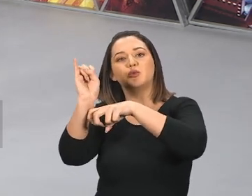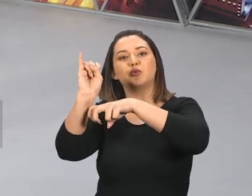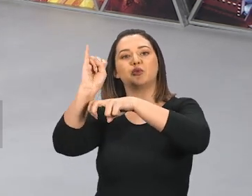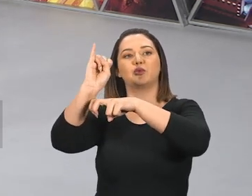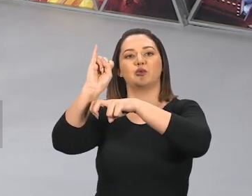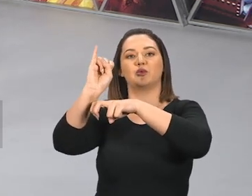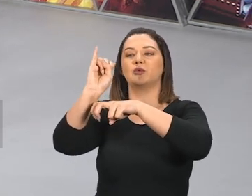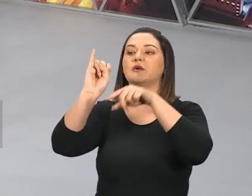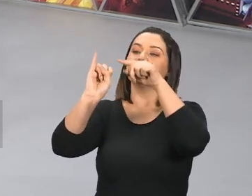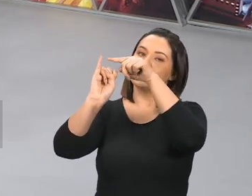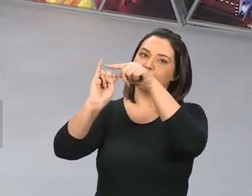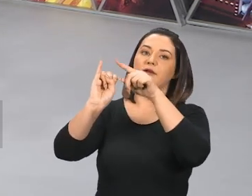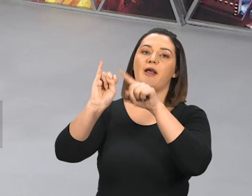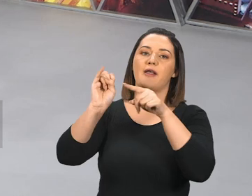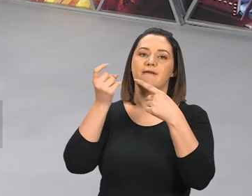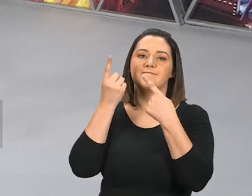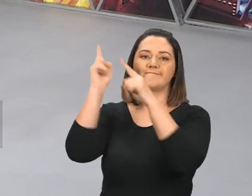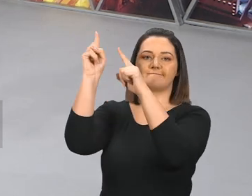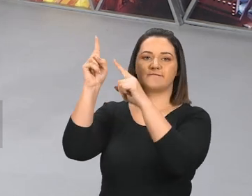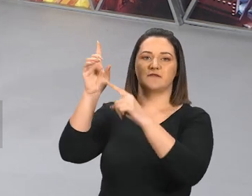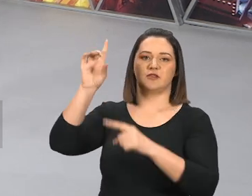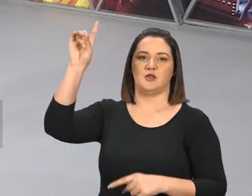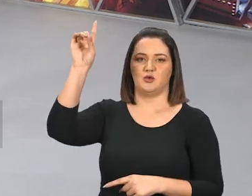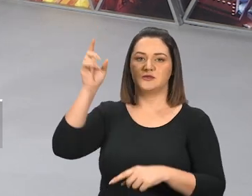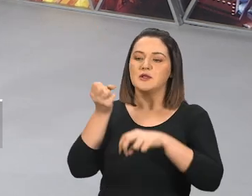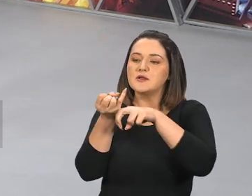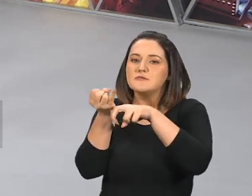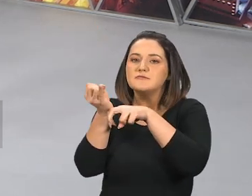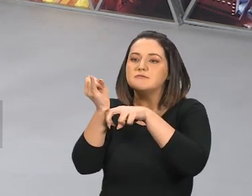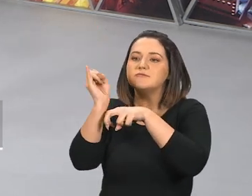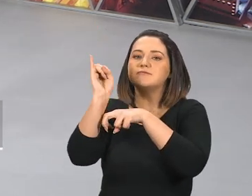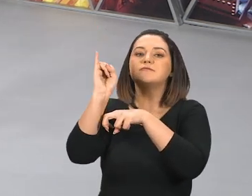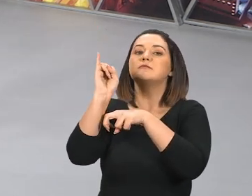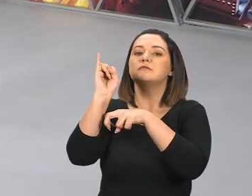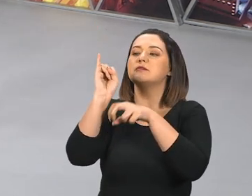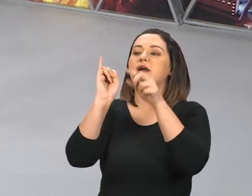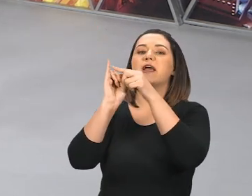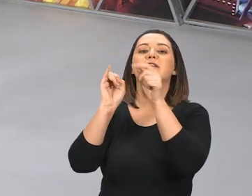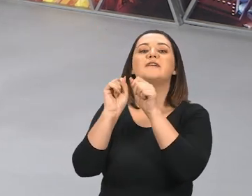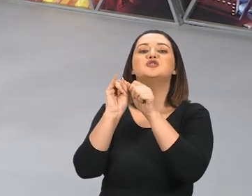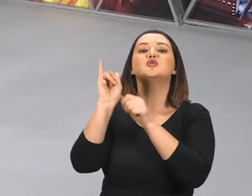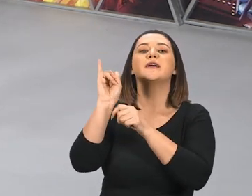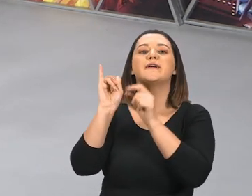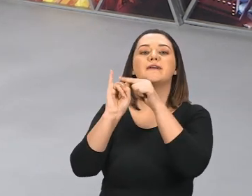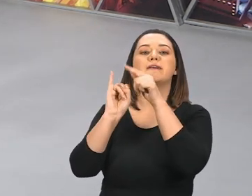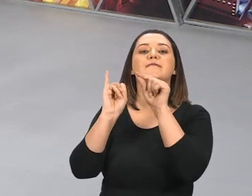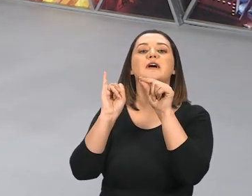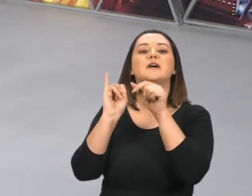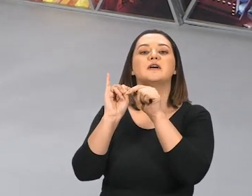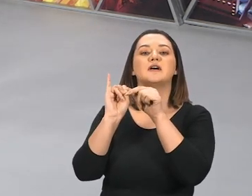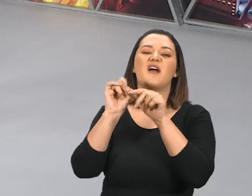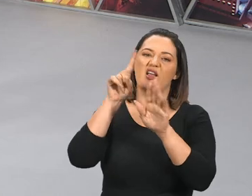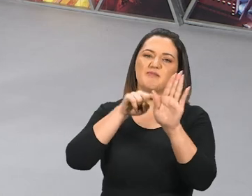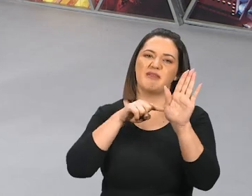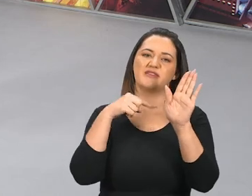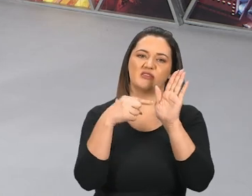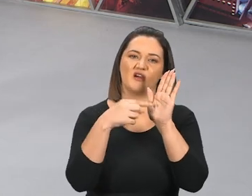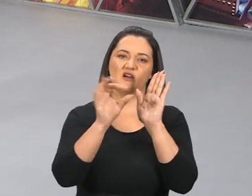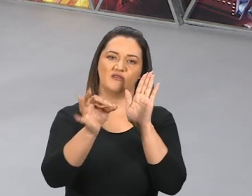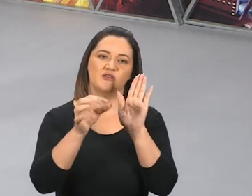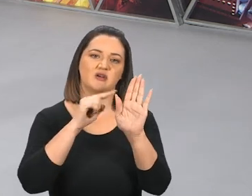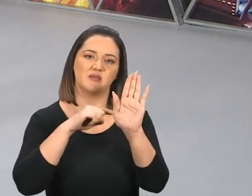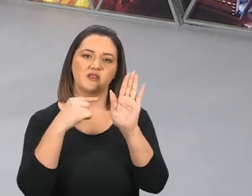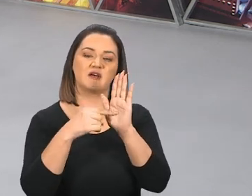chifre, Pequeno, É que é o anticristo, Ele aparece, E ele cresce, E ele vai mexer com Cristo, Por isso que ele é